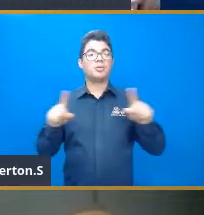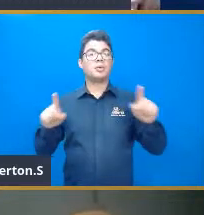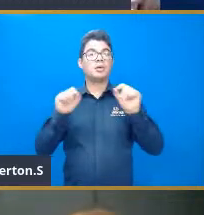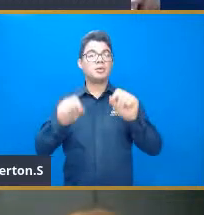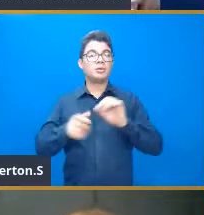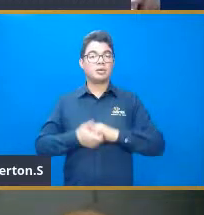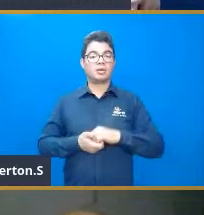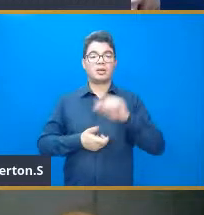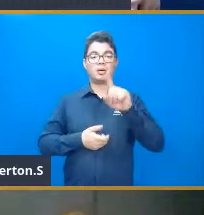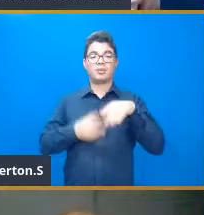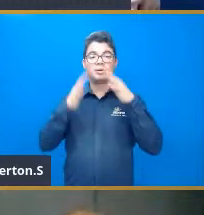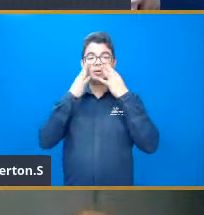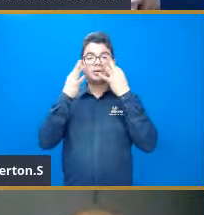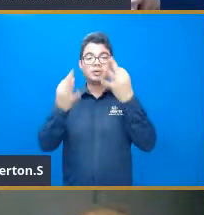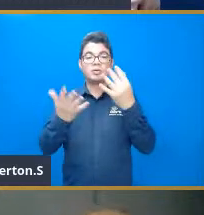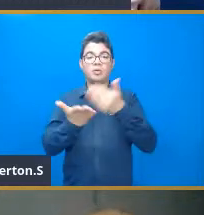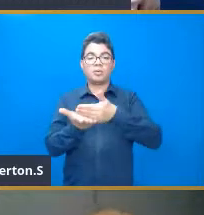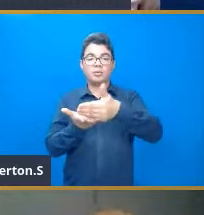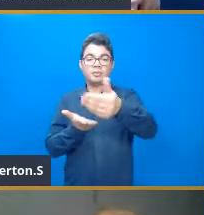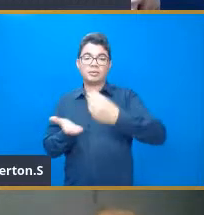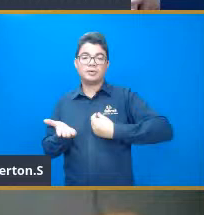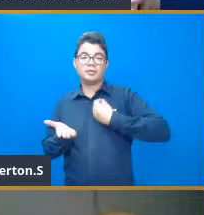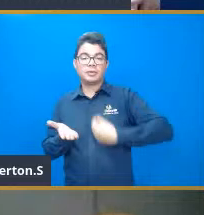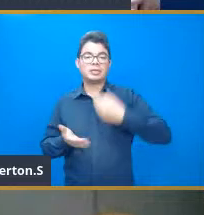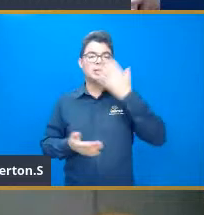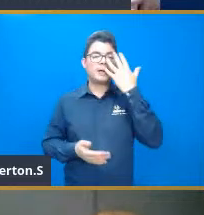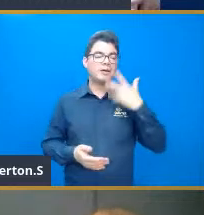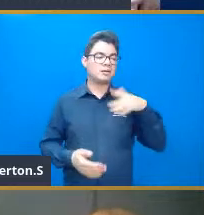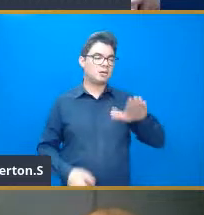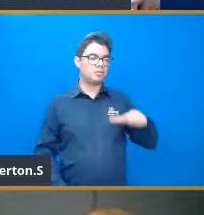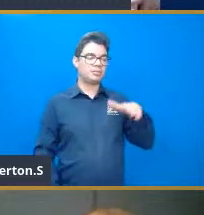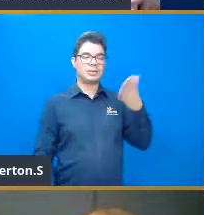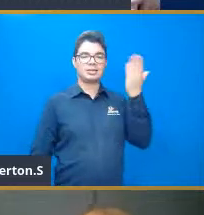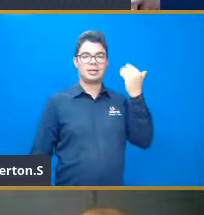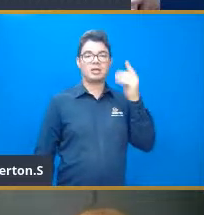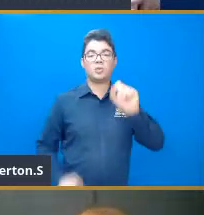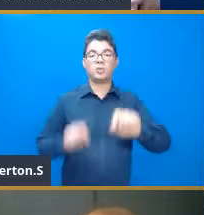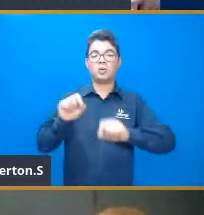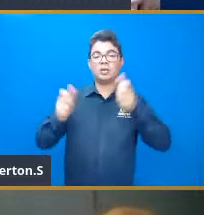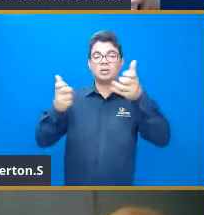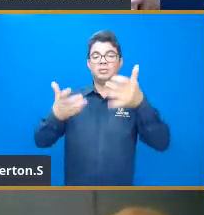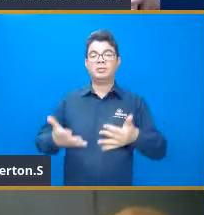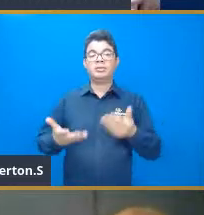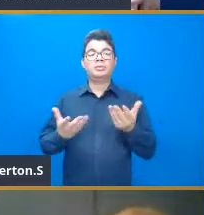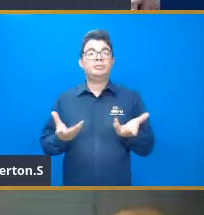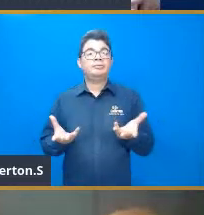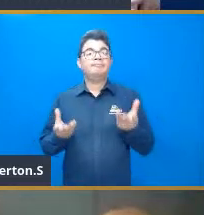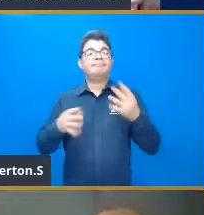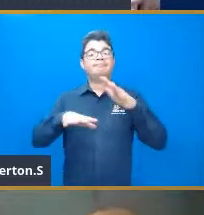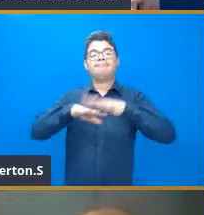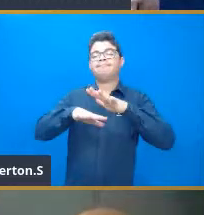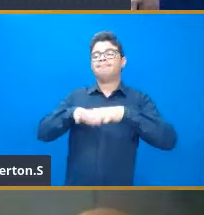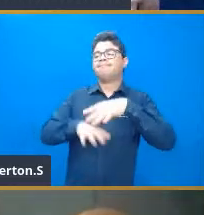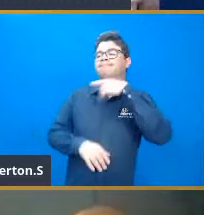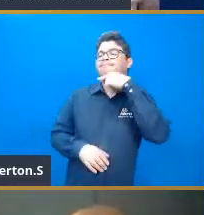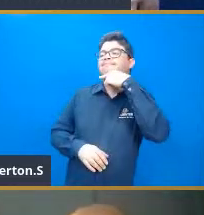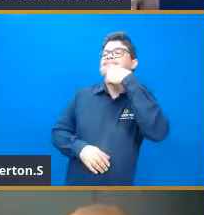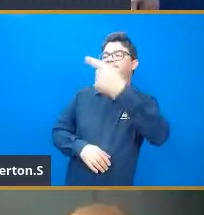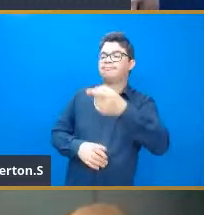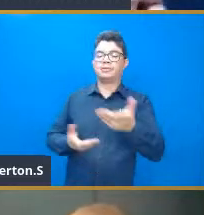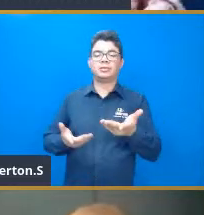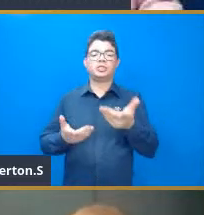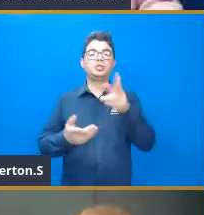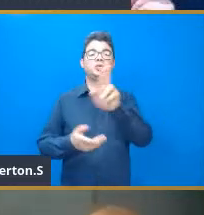eu escuto muito ao longo da vida, desde que eu era criança, né, a gente ouve muito falar assim, poxa, a matemática não serve pra nada, isso aí a não vai usar